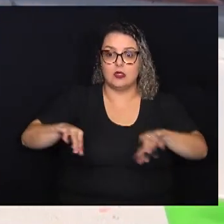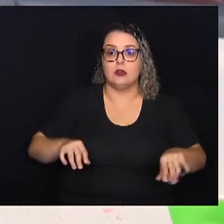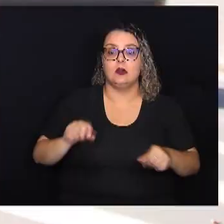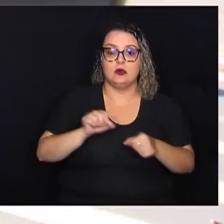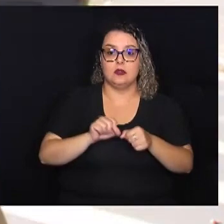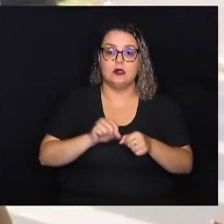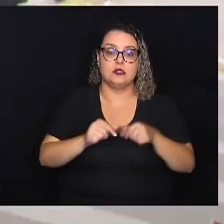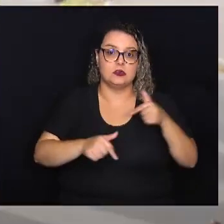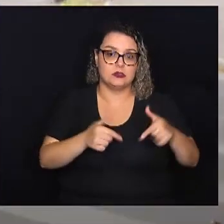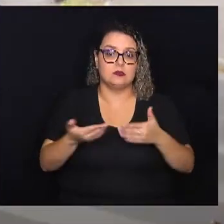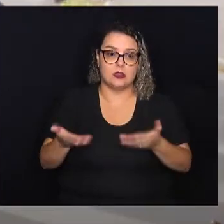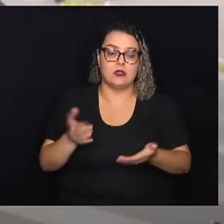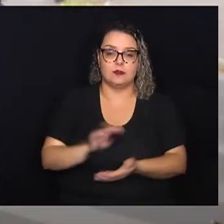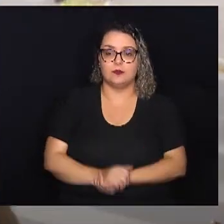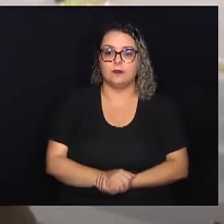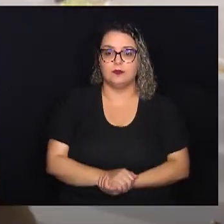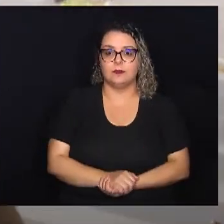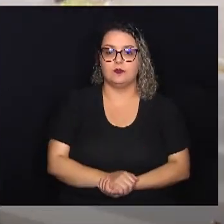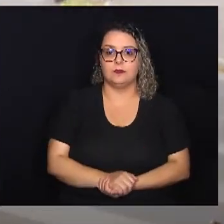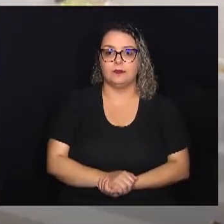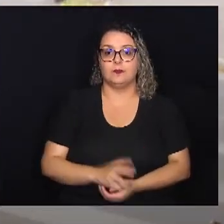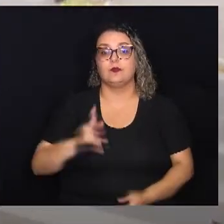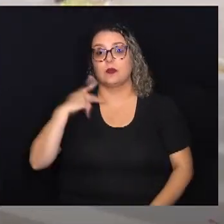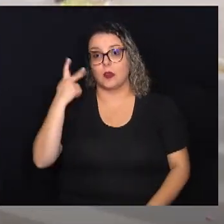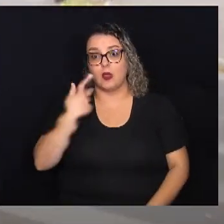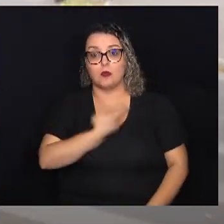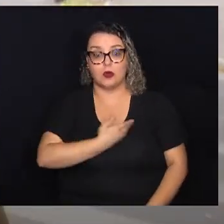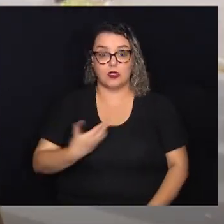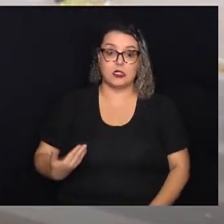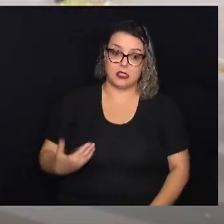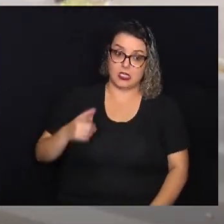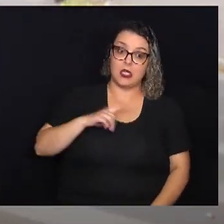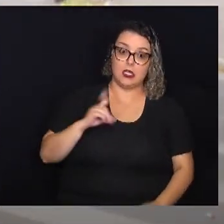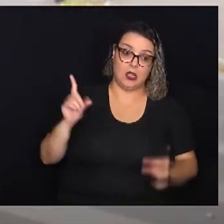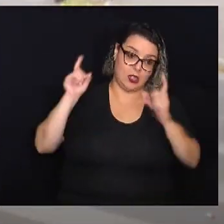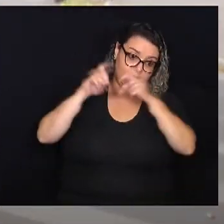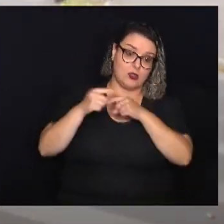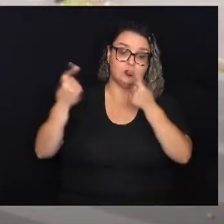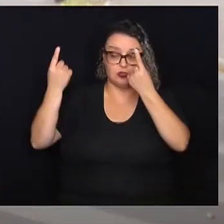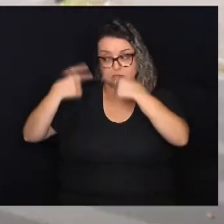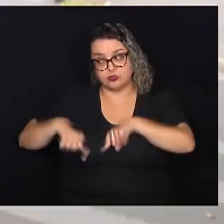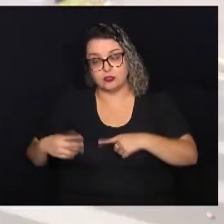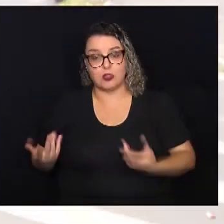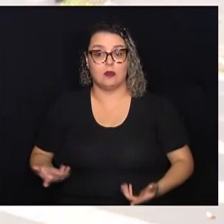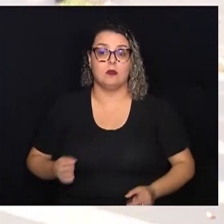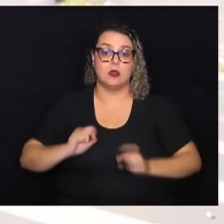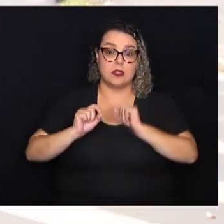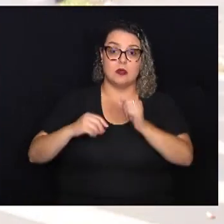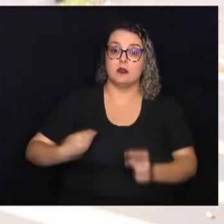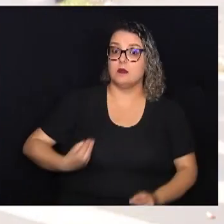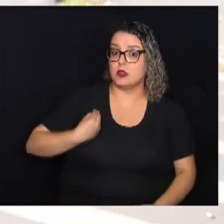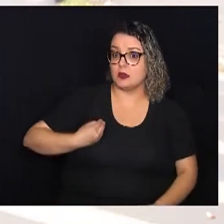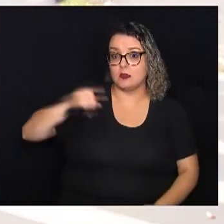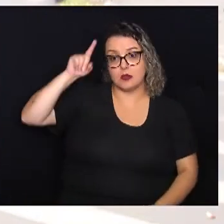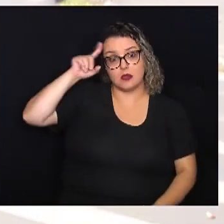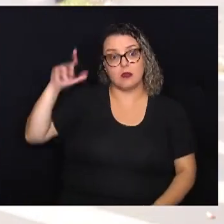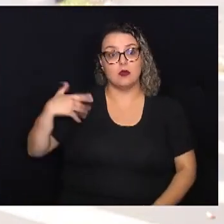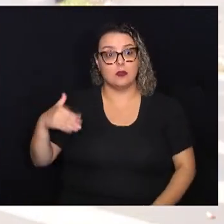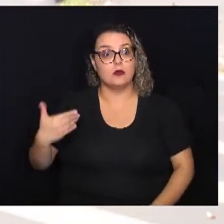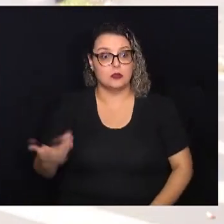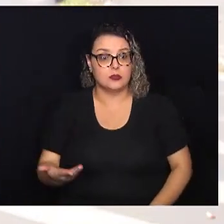esse trabalho aqui. poderoso, a política pública tem lá os seus desafios, mas para quem vivencia isso no dia a dia,